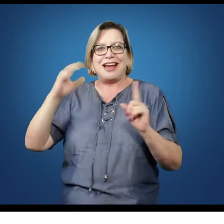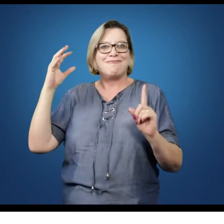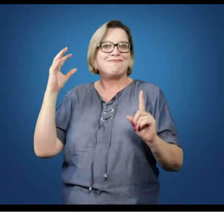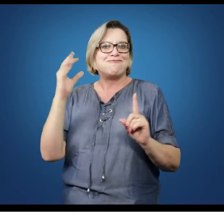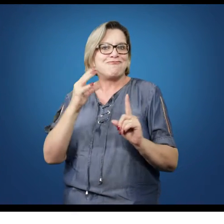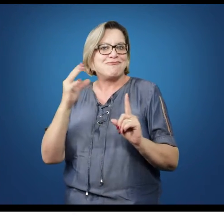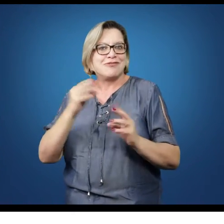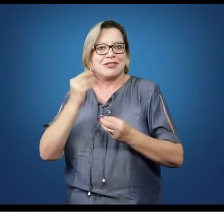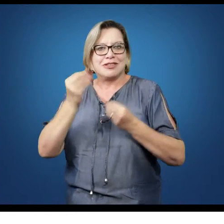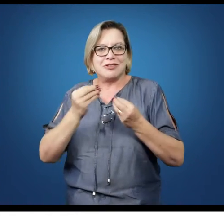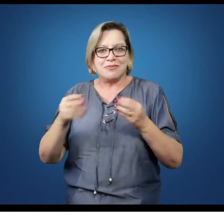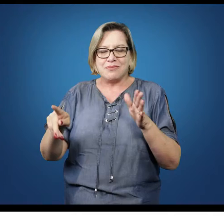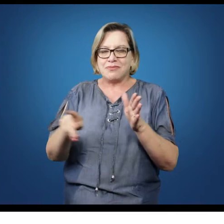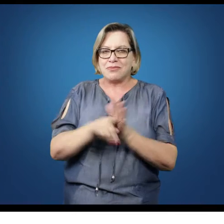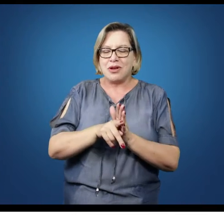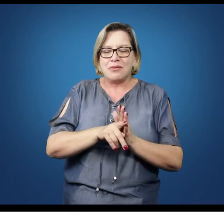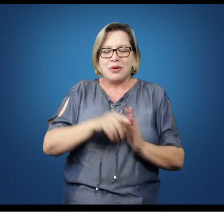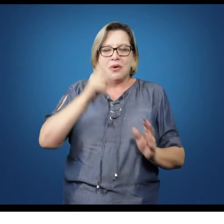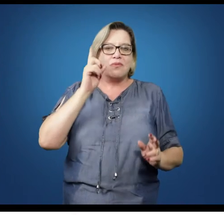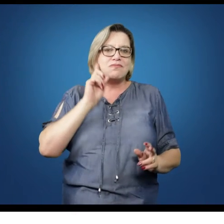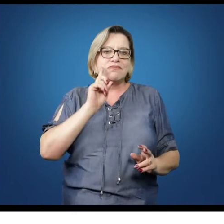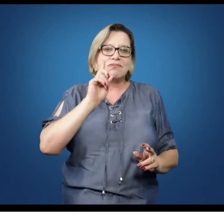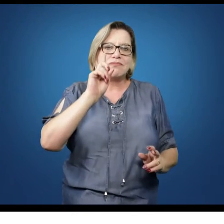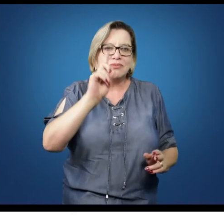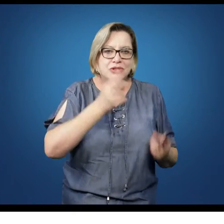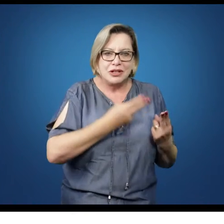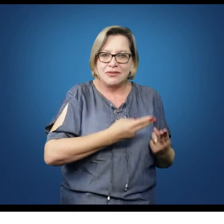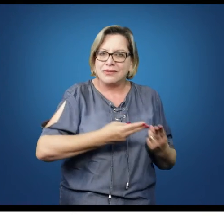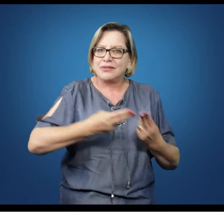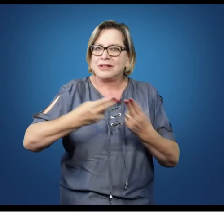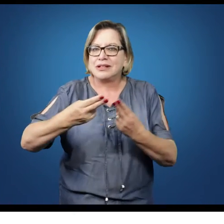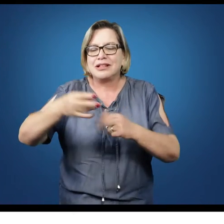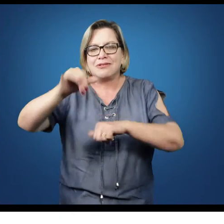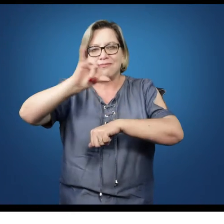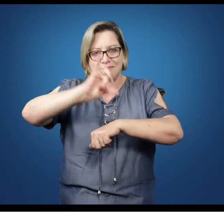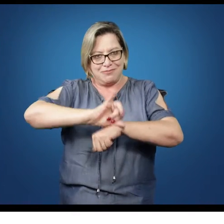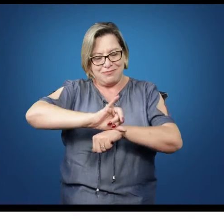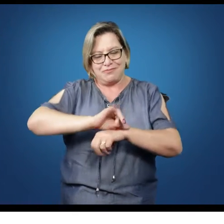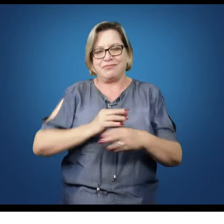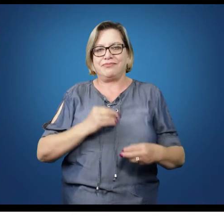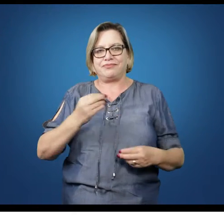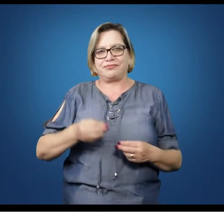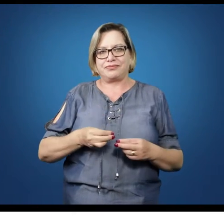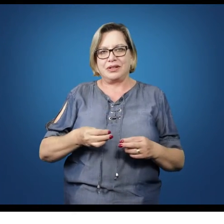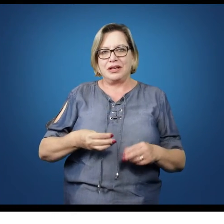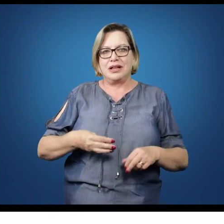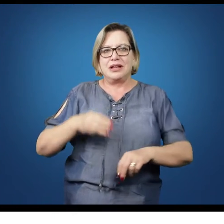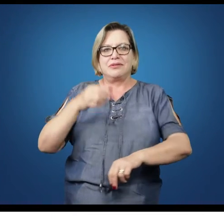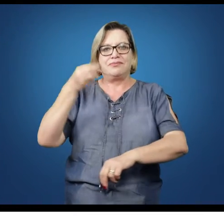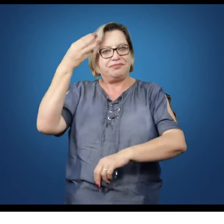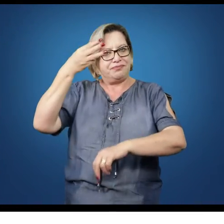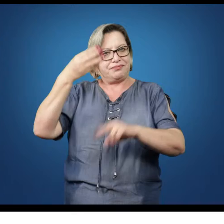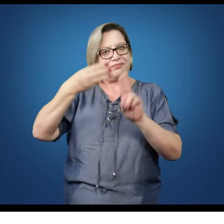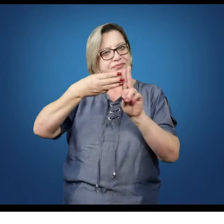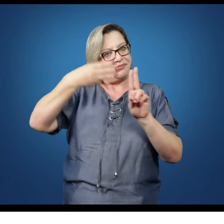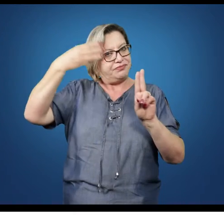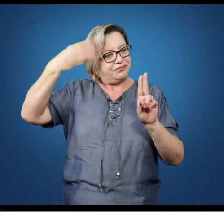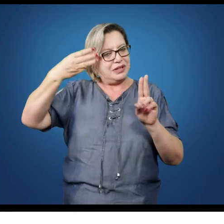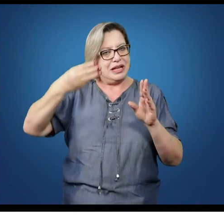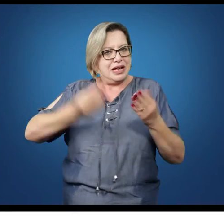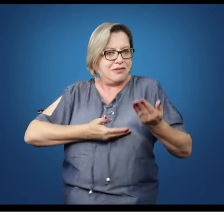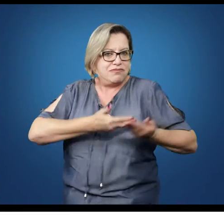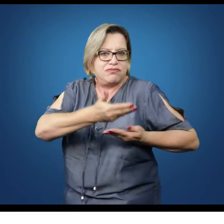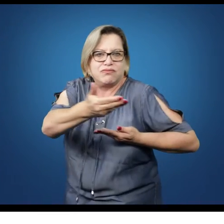especificamente num determinado dia de visita ao polo. Então, o terceiro momento se caracteriza por uma